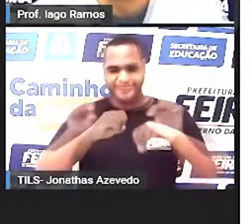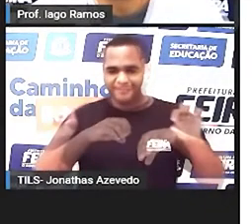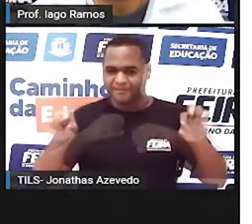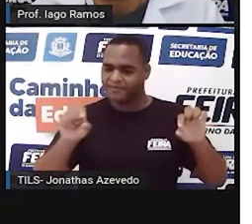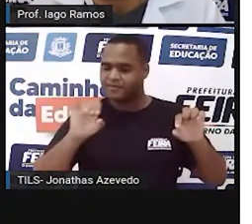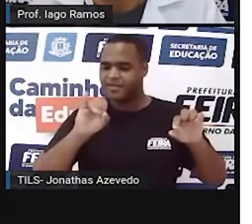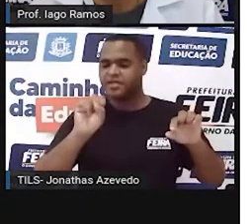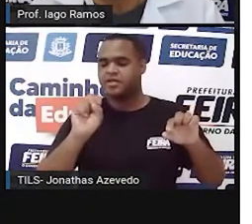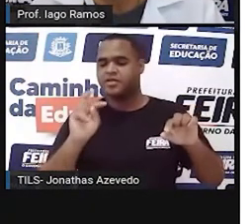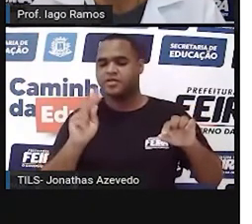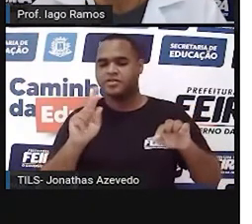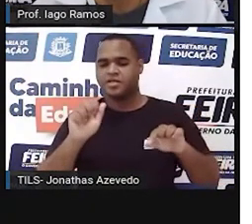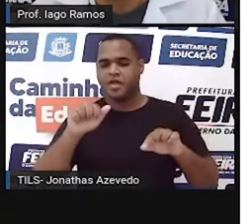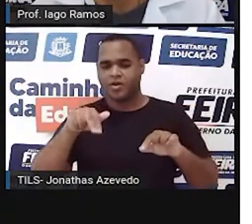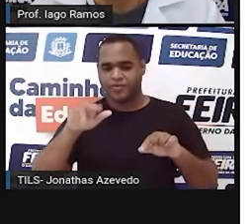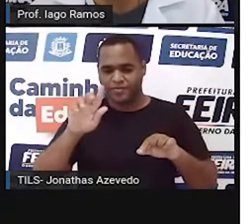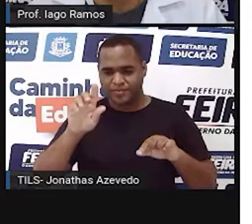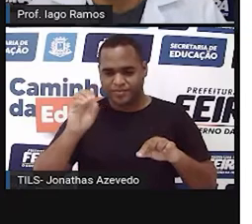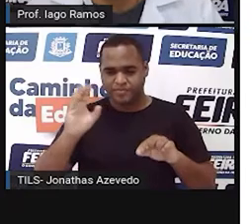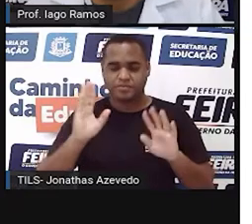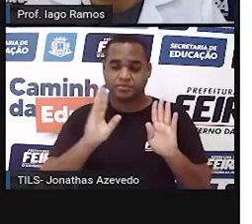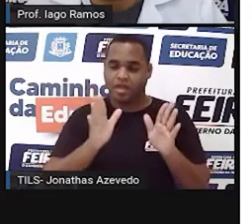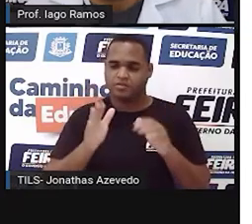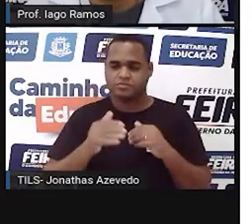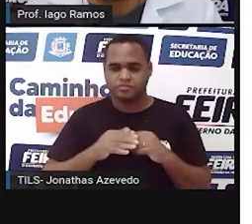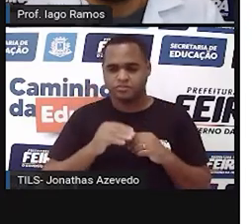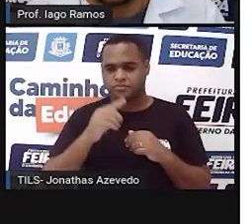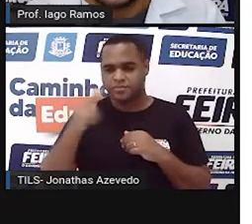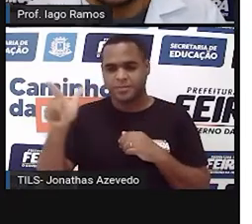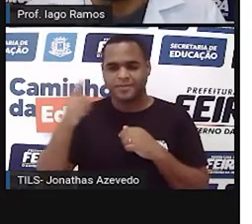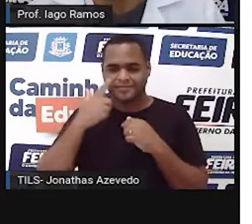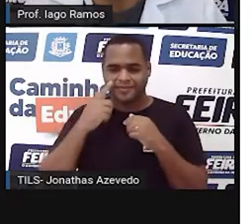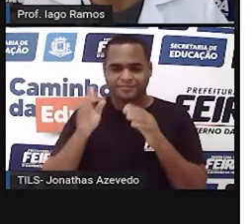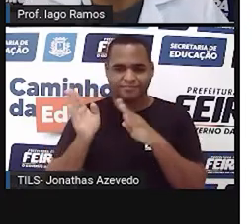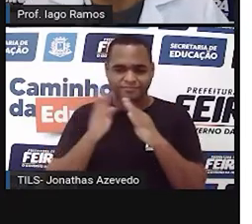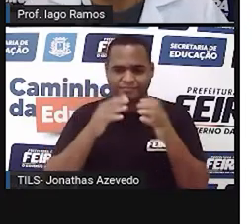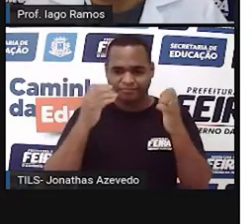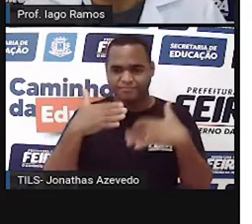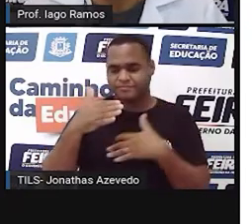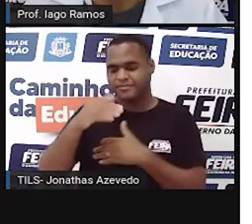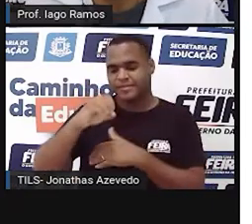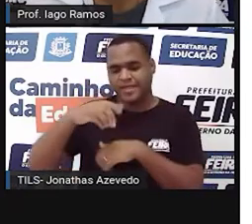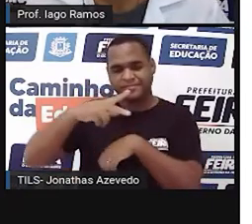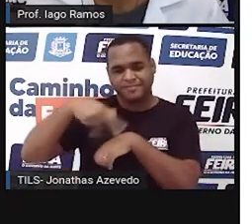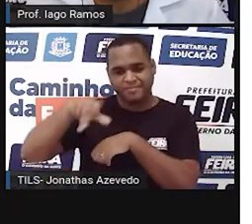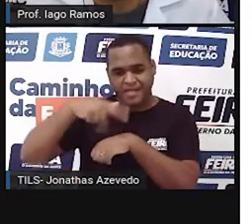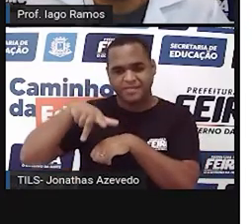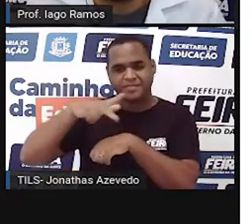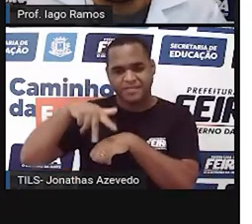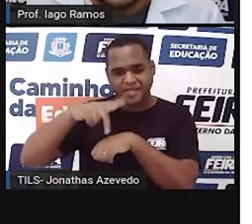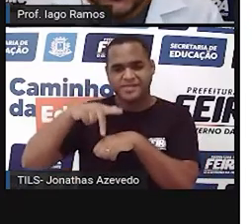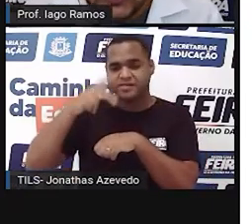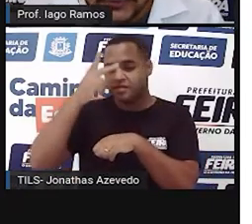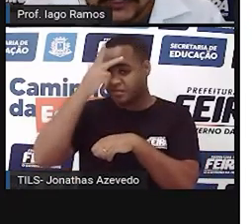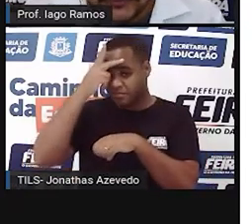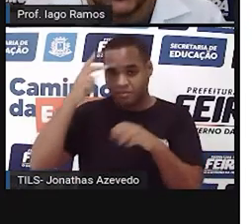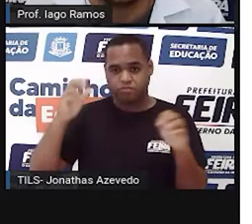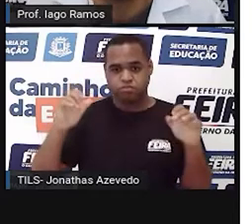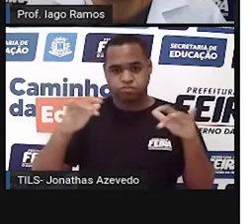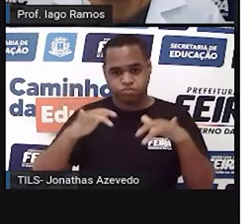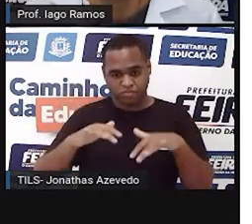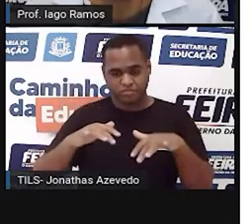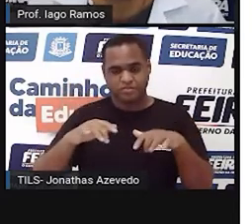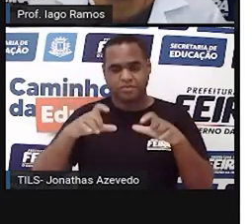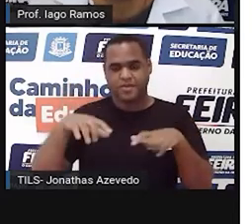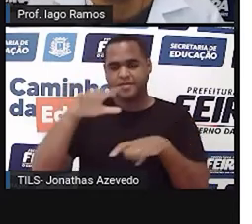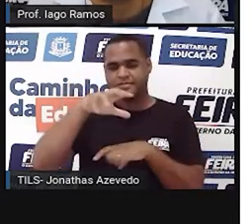E aí, depois disso, a gente viu os 10 países mais populosos do